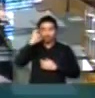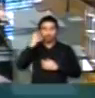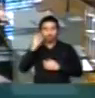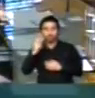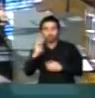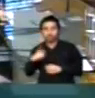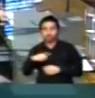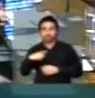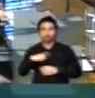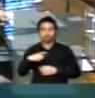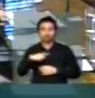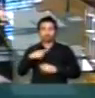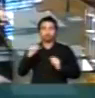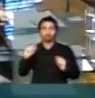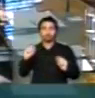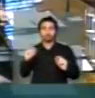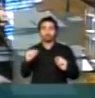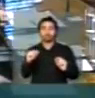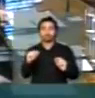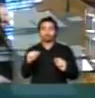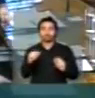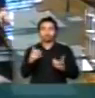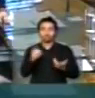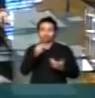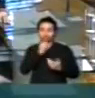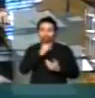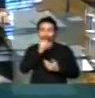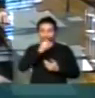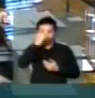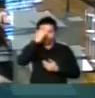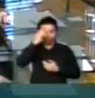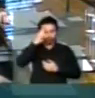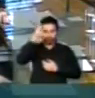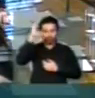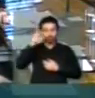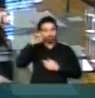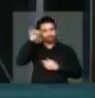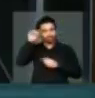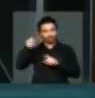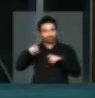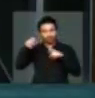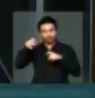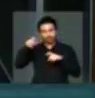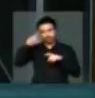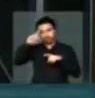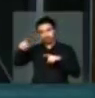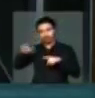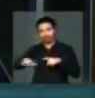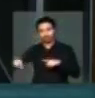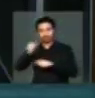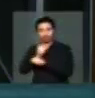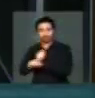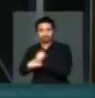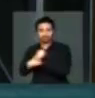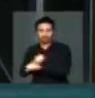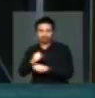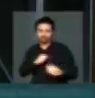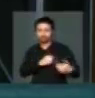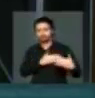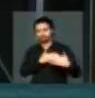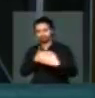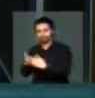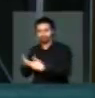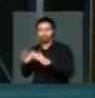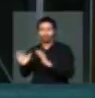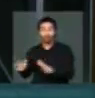imperando sobre a senzala. Mas, evidentemente, o processo histórico é dinâmico e o Brasil tem mudado.